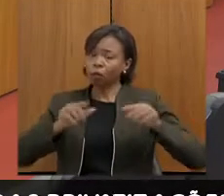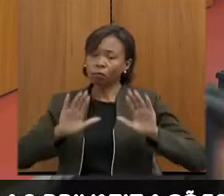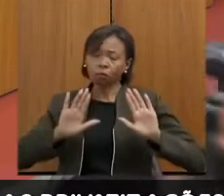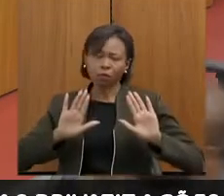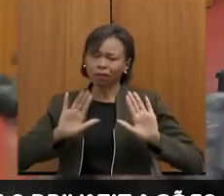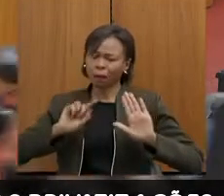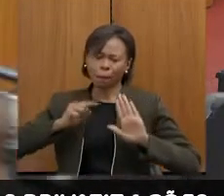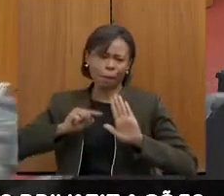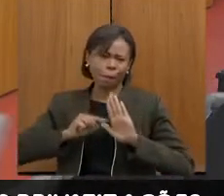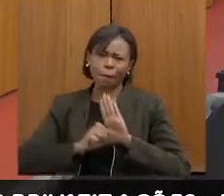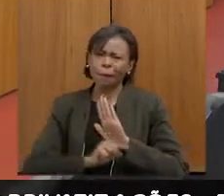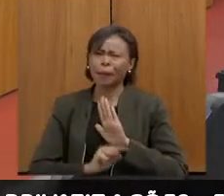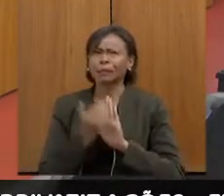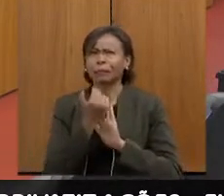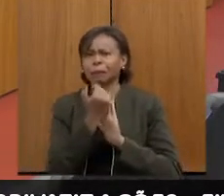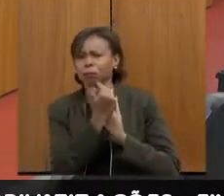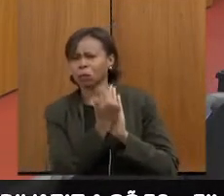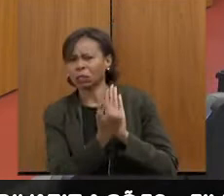da redução em si,